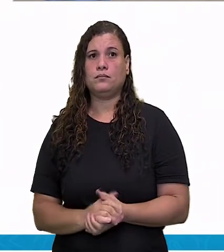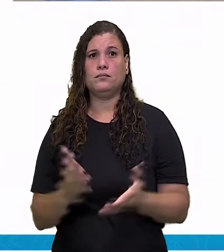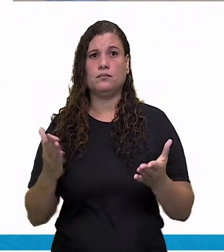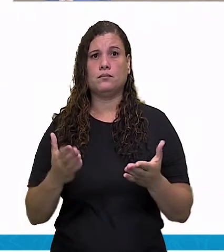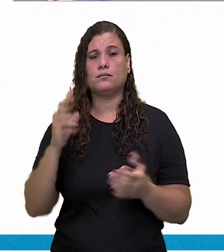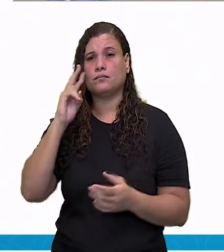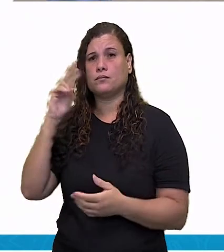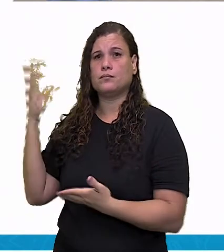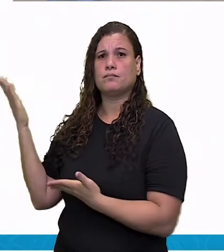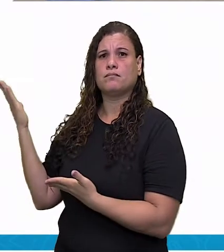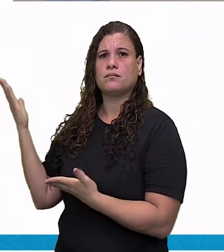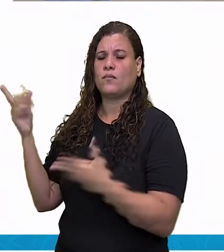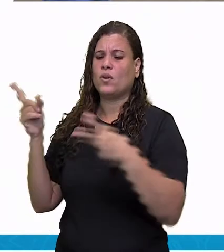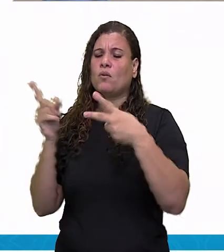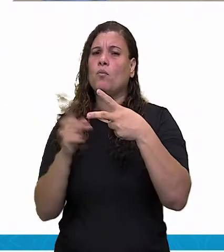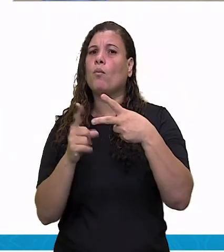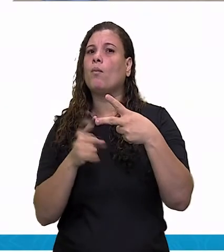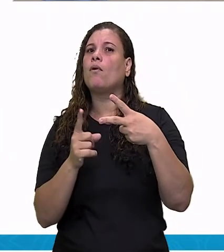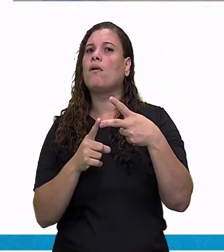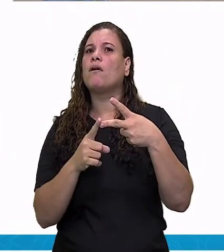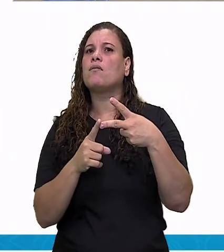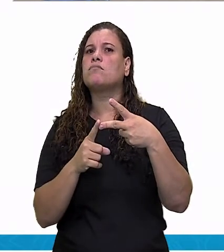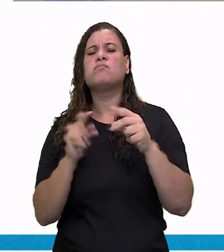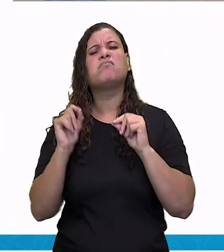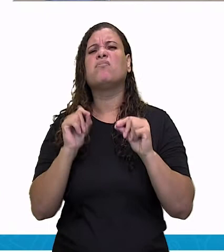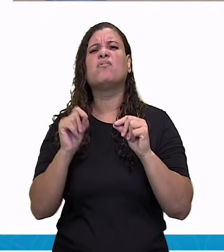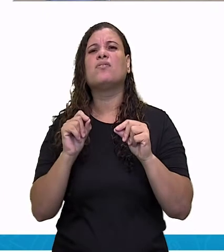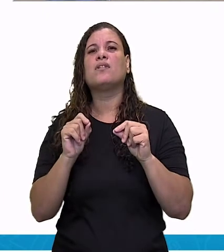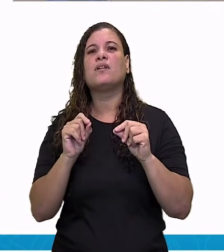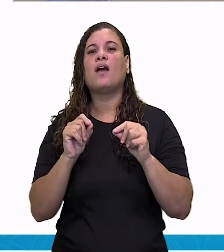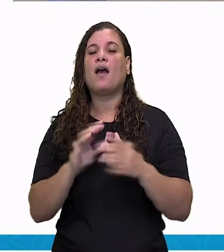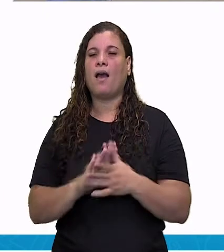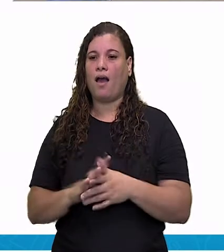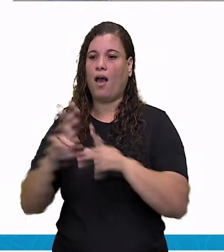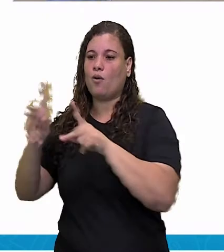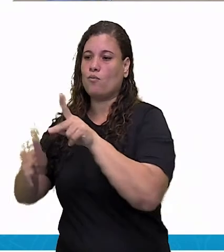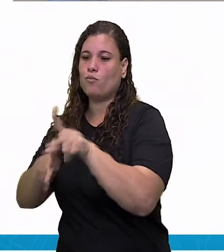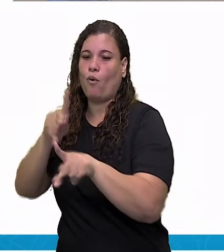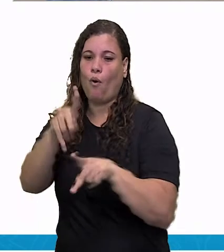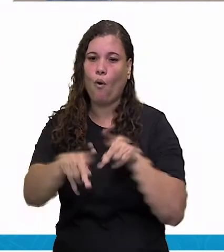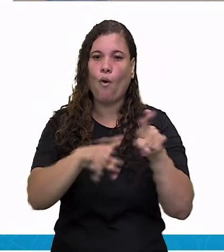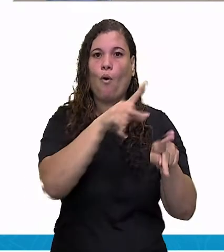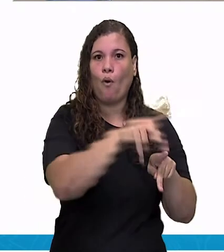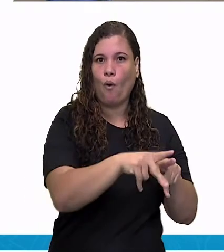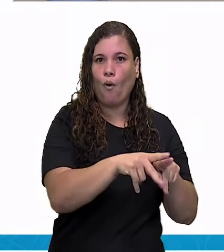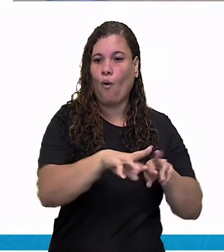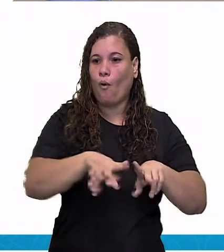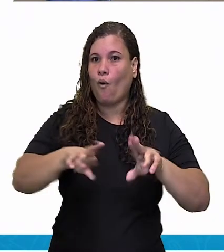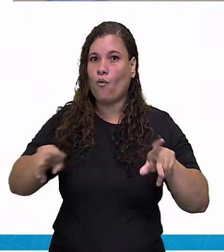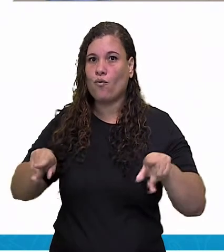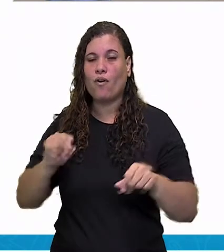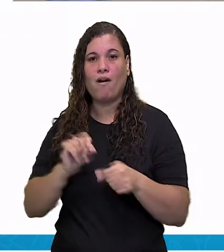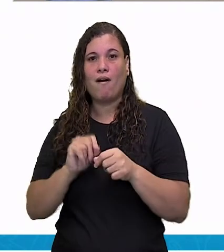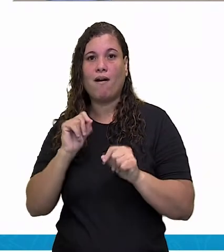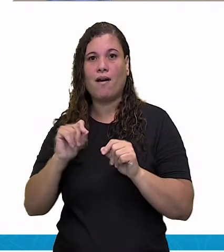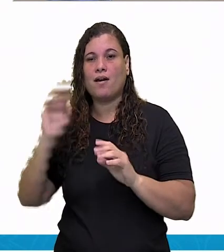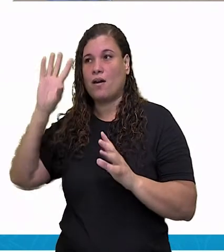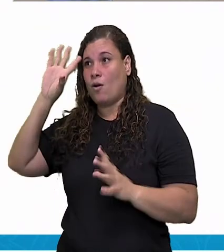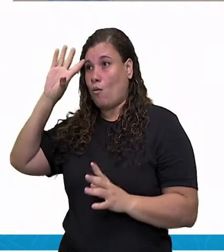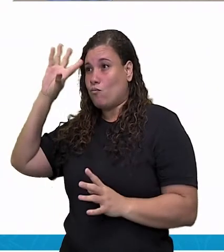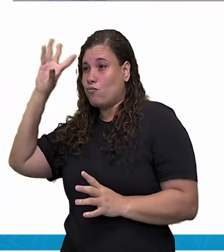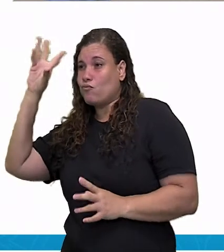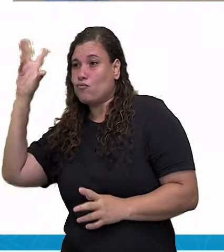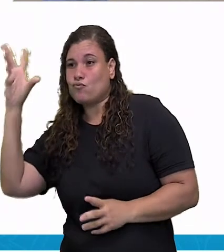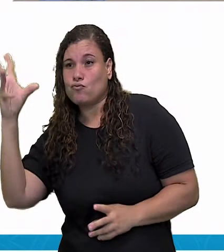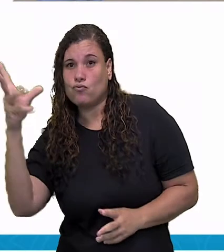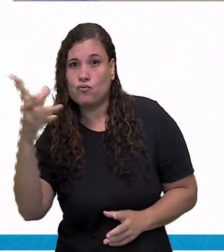expressões culturais, às tradições, que precisam ser preservadas para não desaparecerem